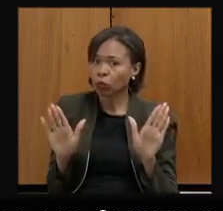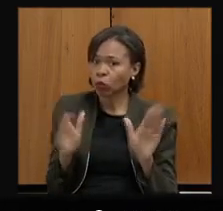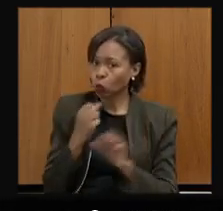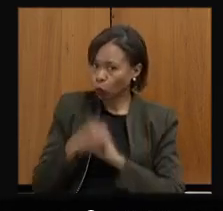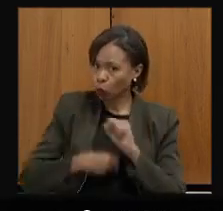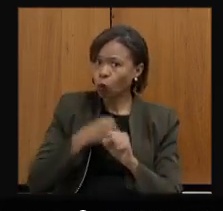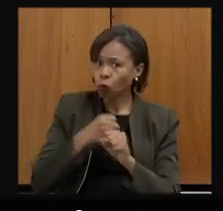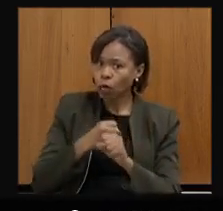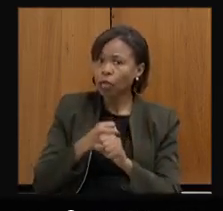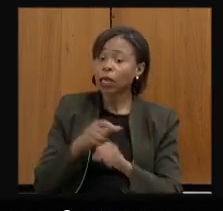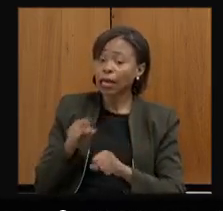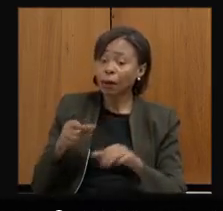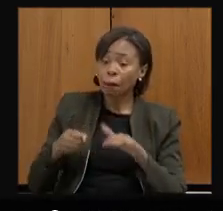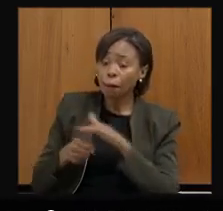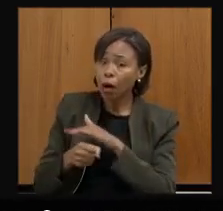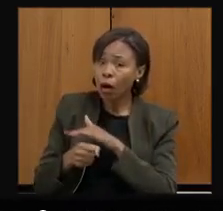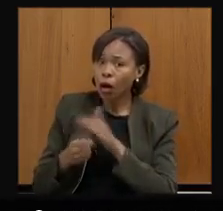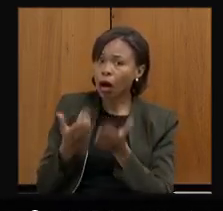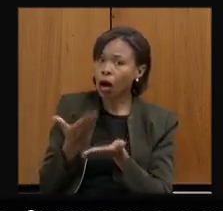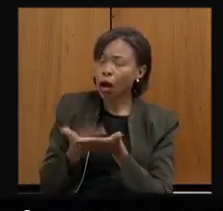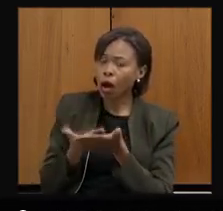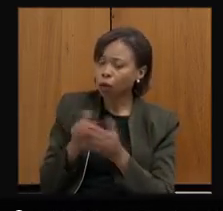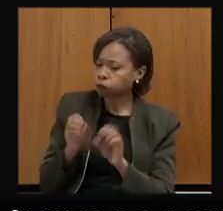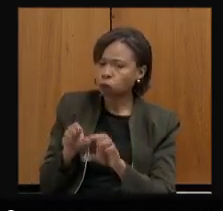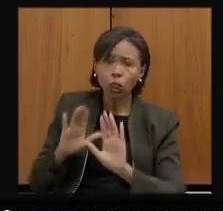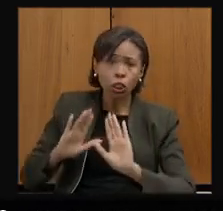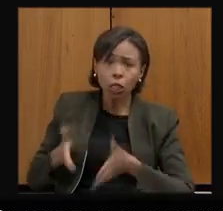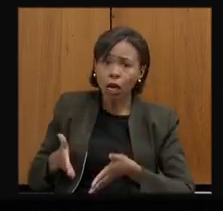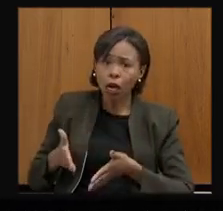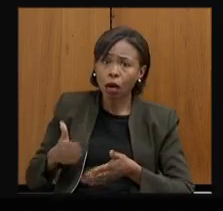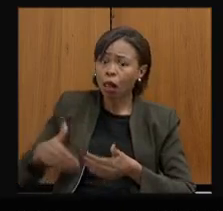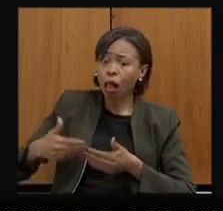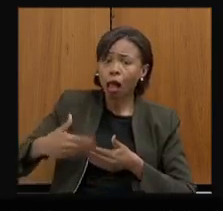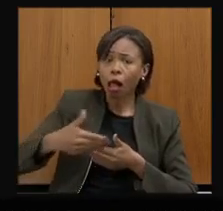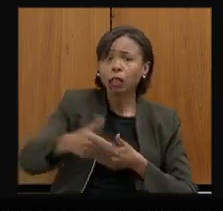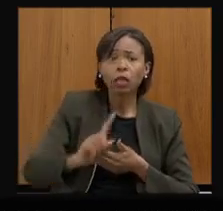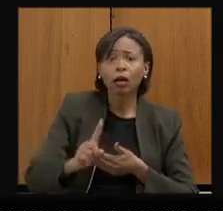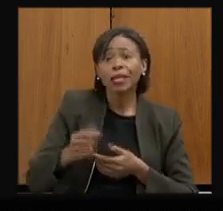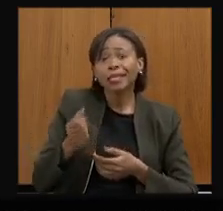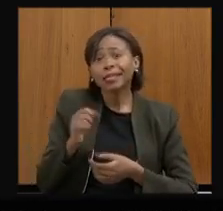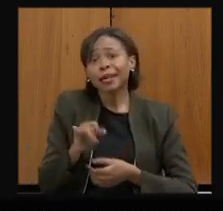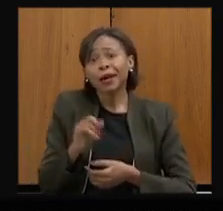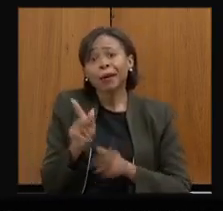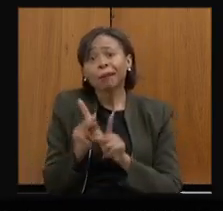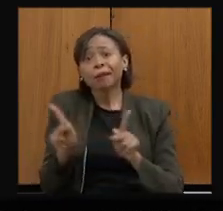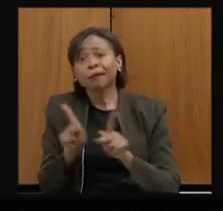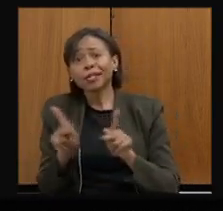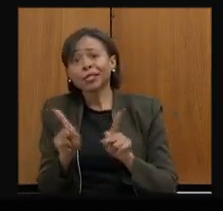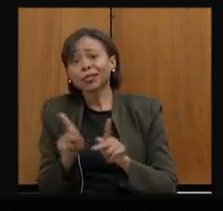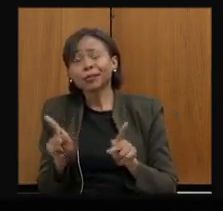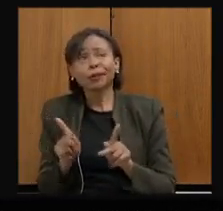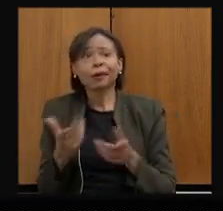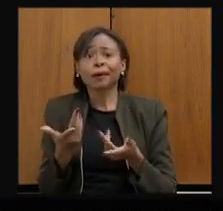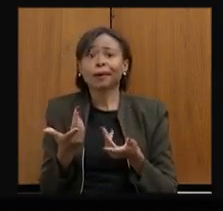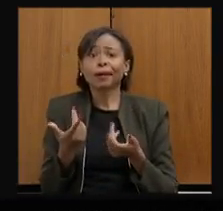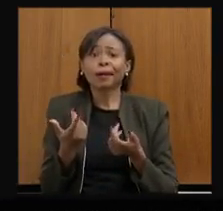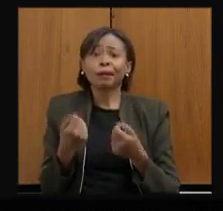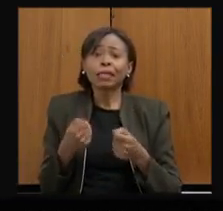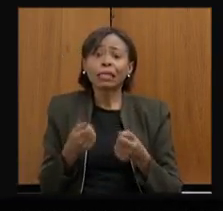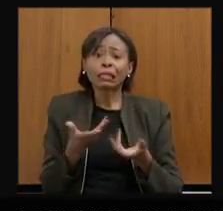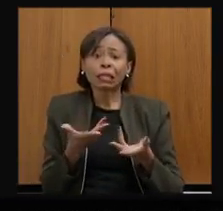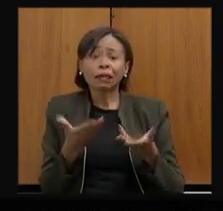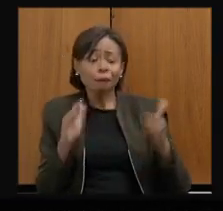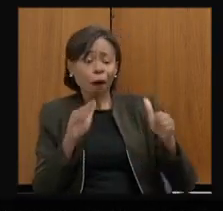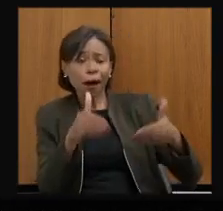das classes, porque senão o professor tem que sair, tem que atender o autista lá fora, tem que atender a classe regular,